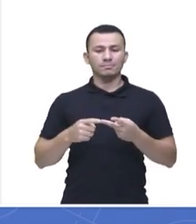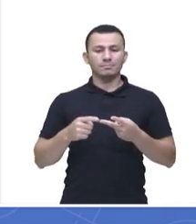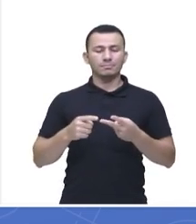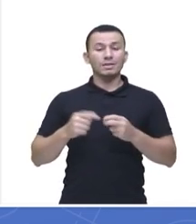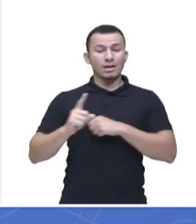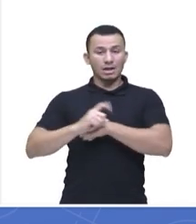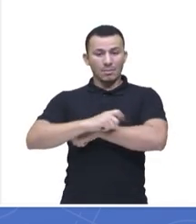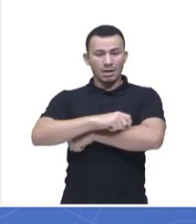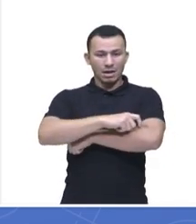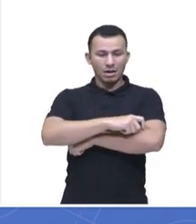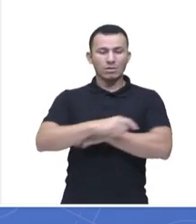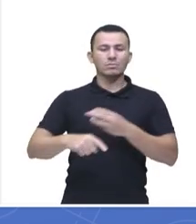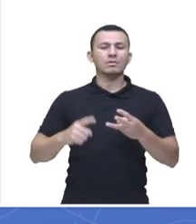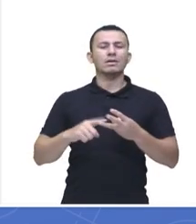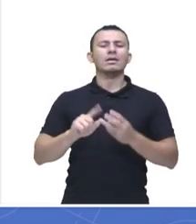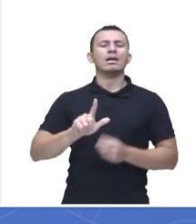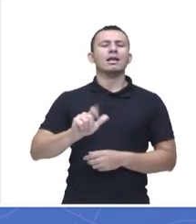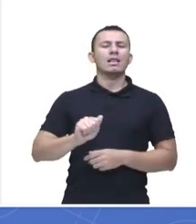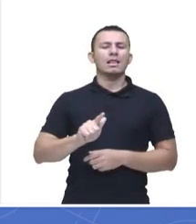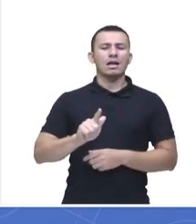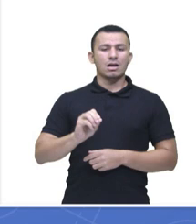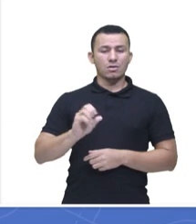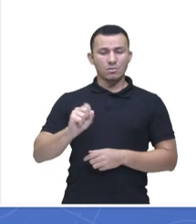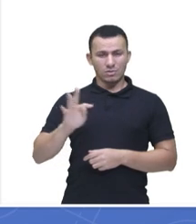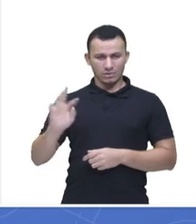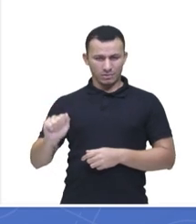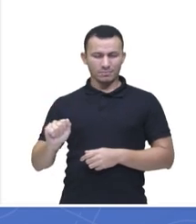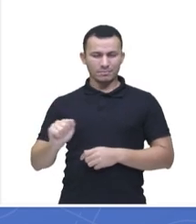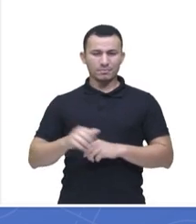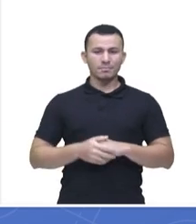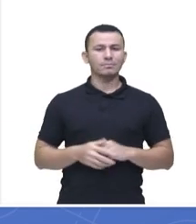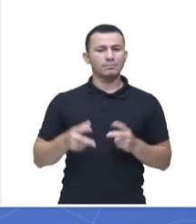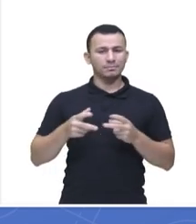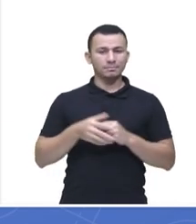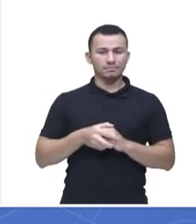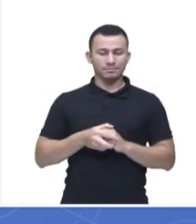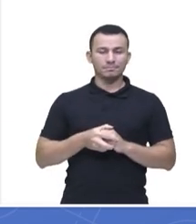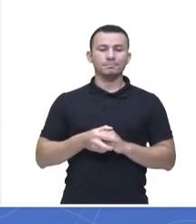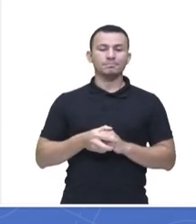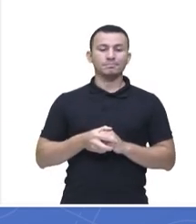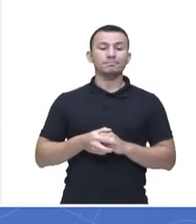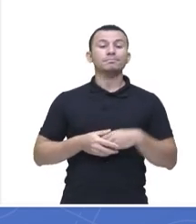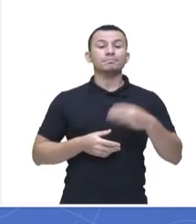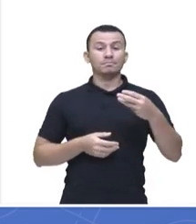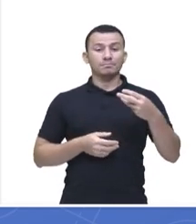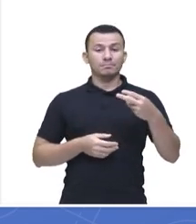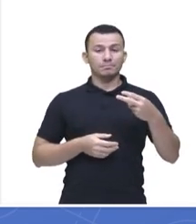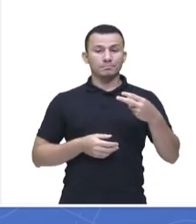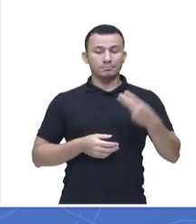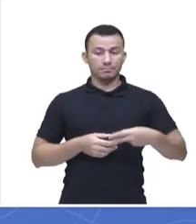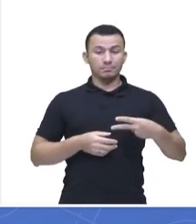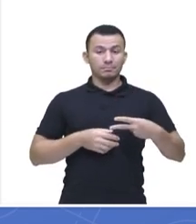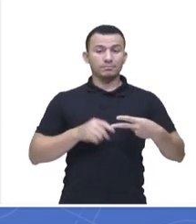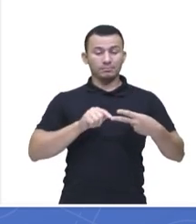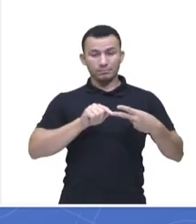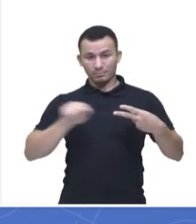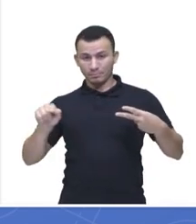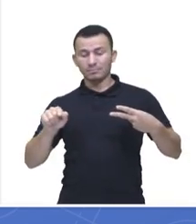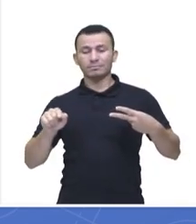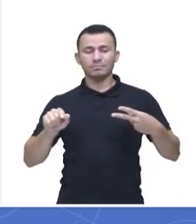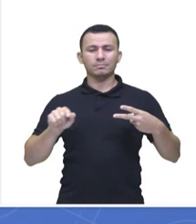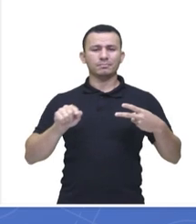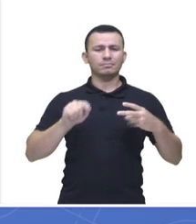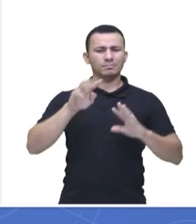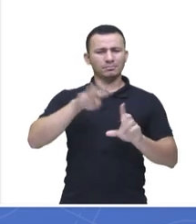camarão e lagosta, tá bom? A terceira, a terceira linha ali no nosso quadro